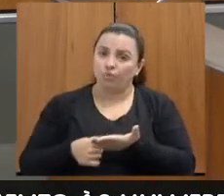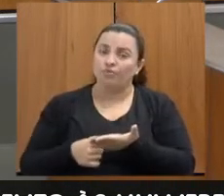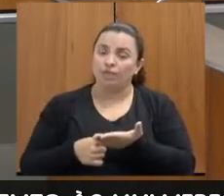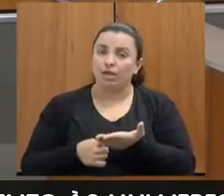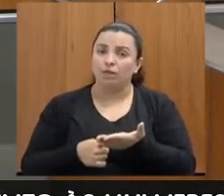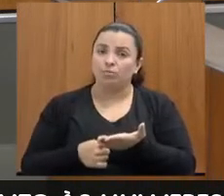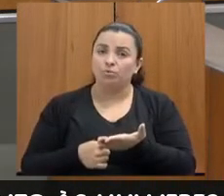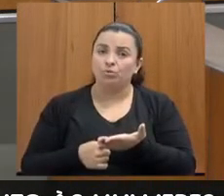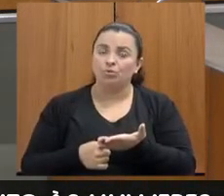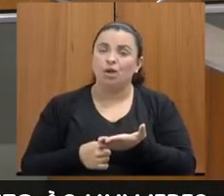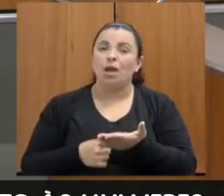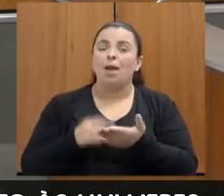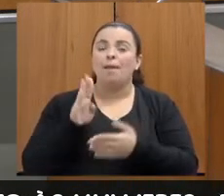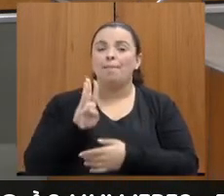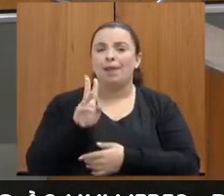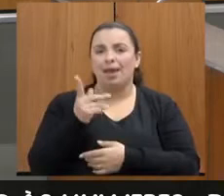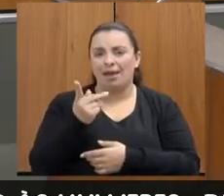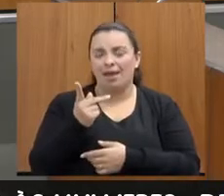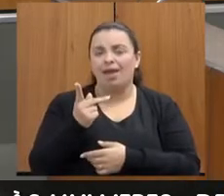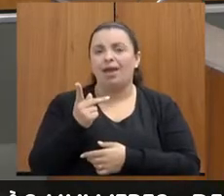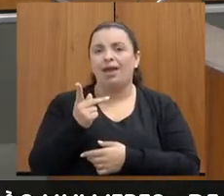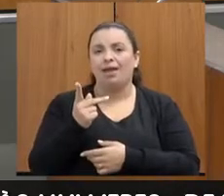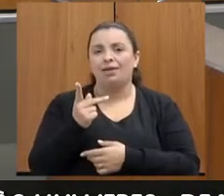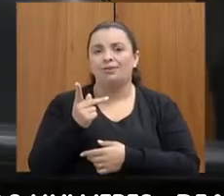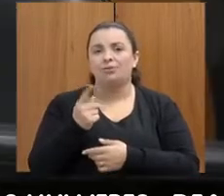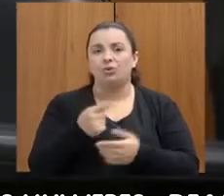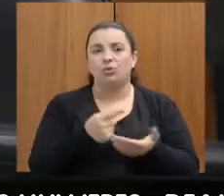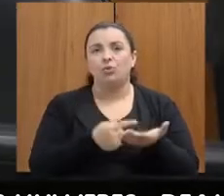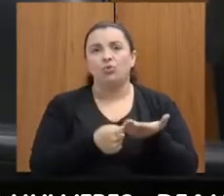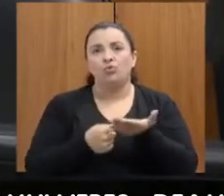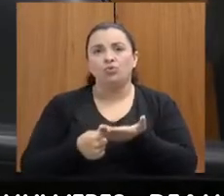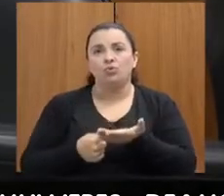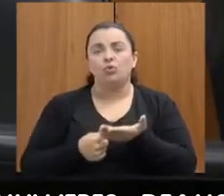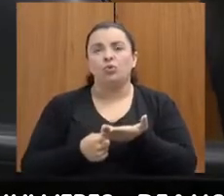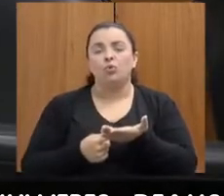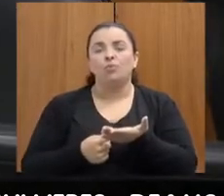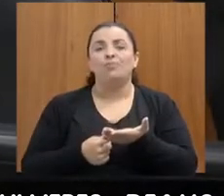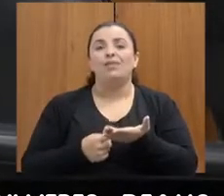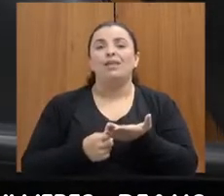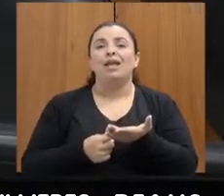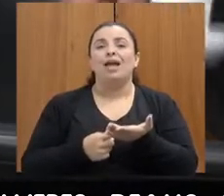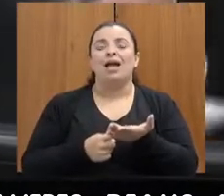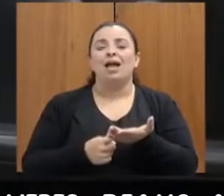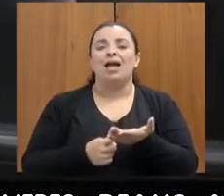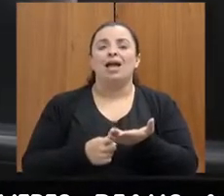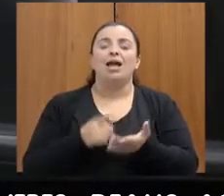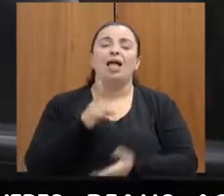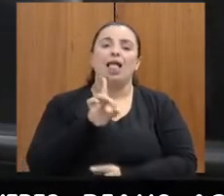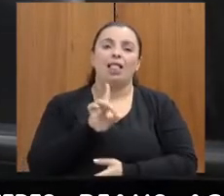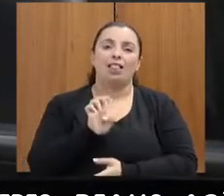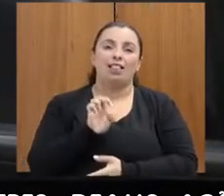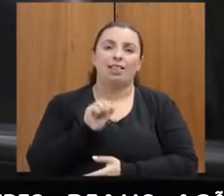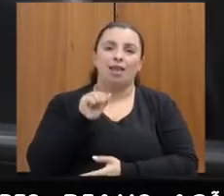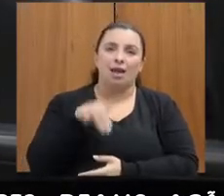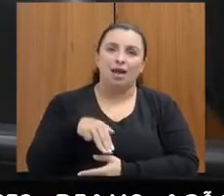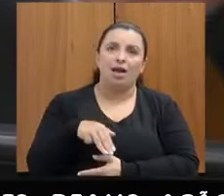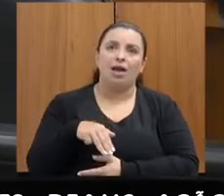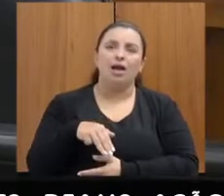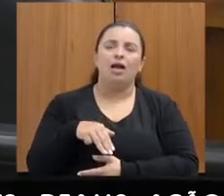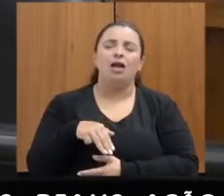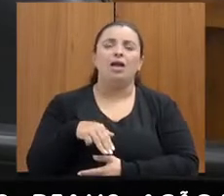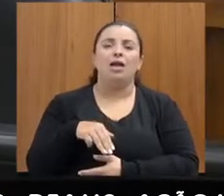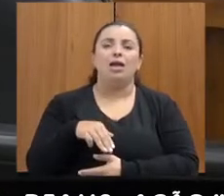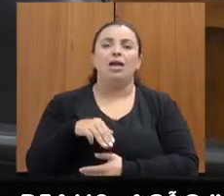o município de Belo Horizonte, através da delegacia especializada em atendimento da mulher, ao idoso, à pessoa